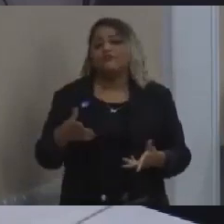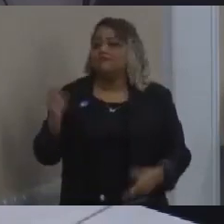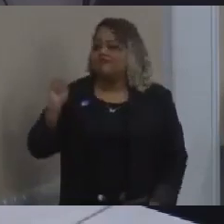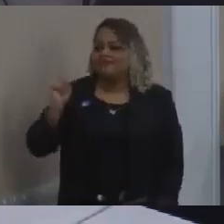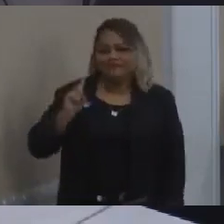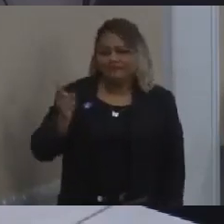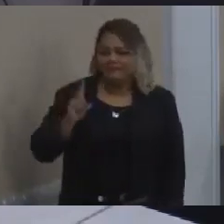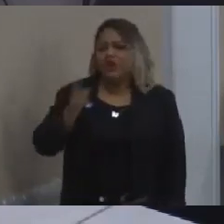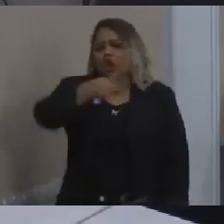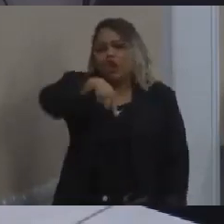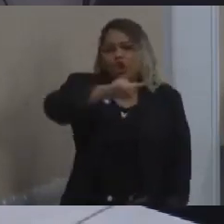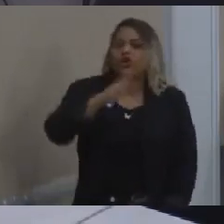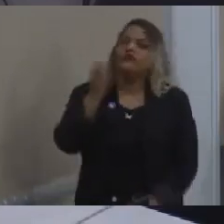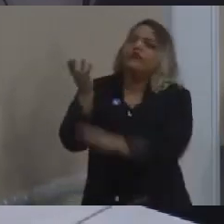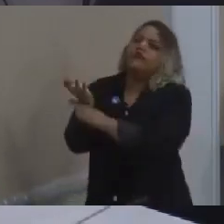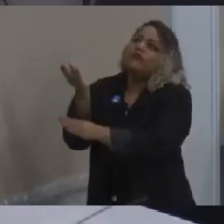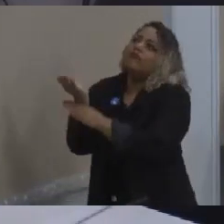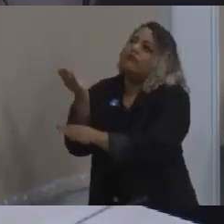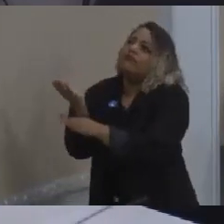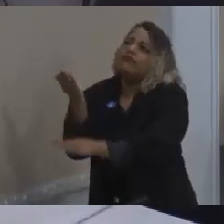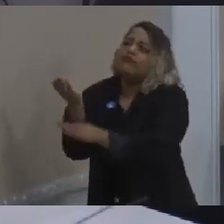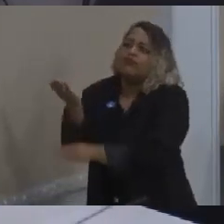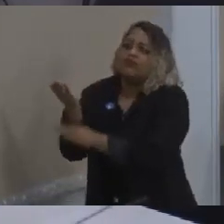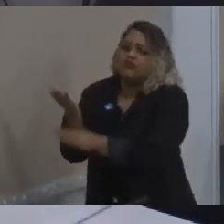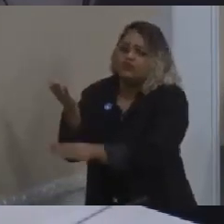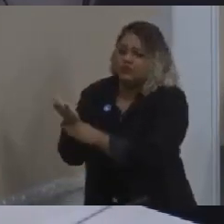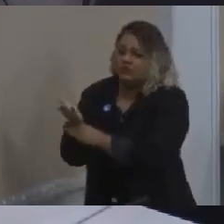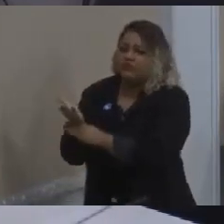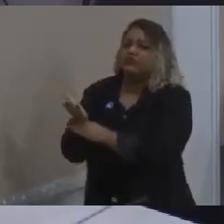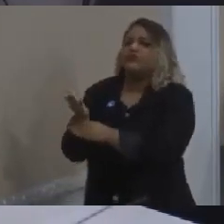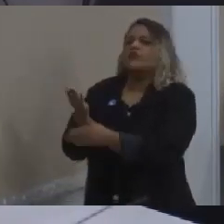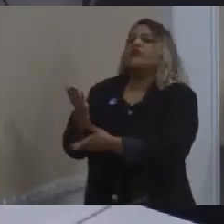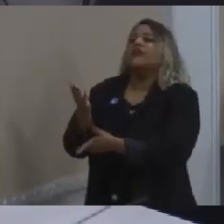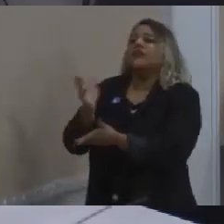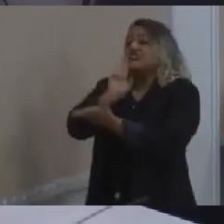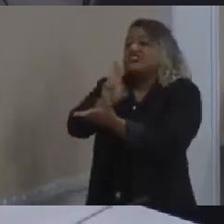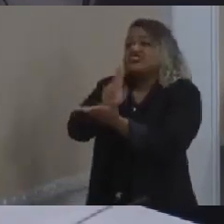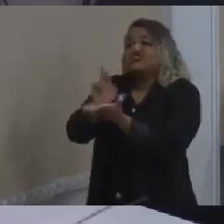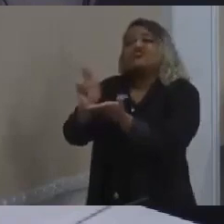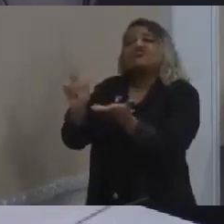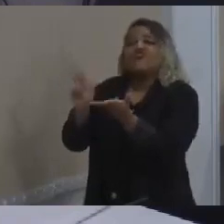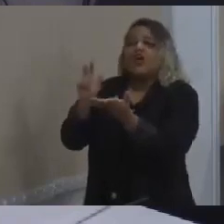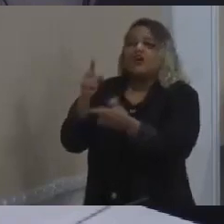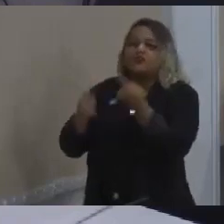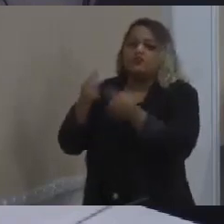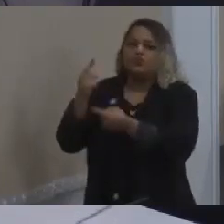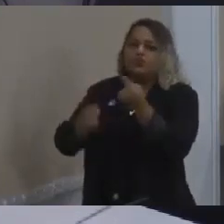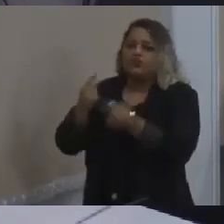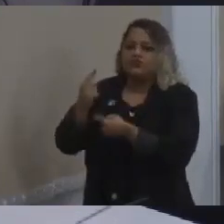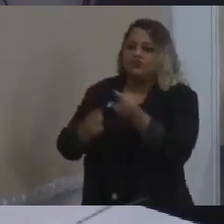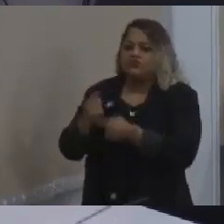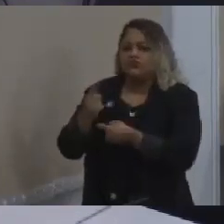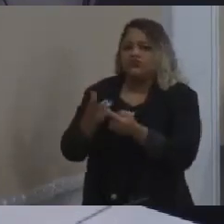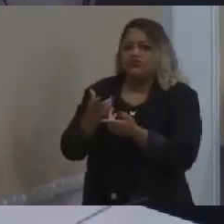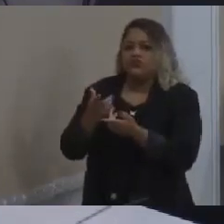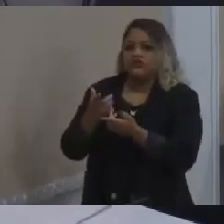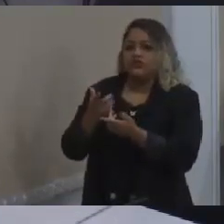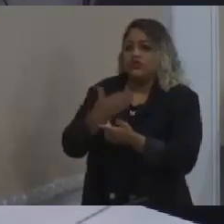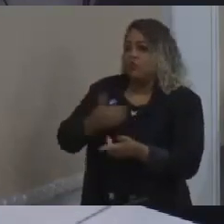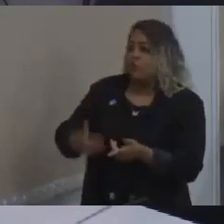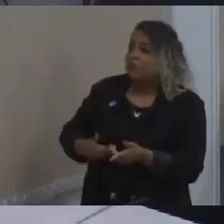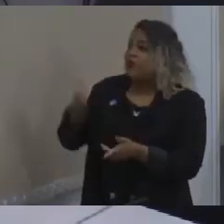tendo que mendigar em diversas pastas de várias políticas públicas ou, pelo amor de Deus, para vocês começarem a agir.